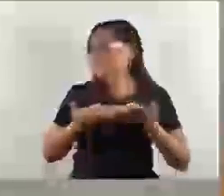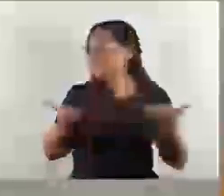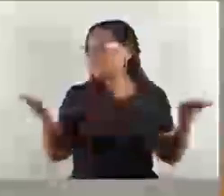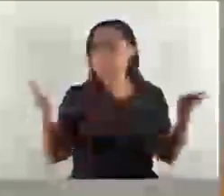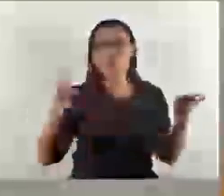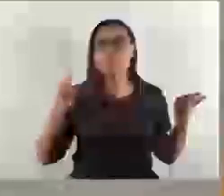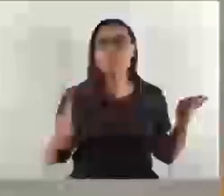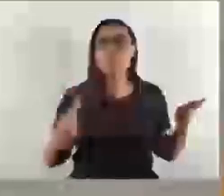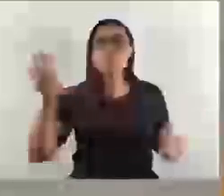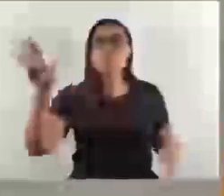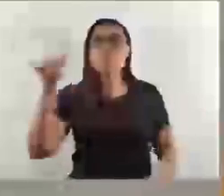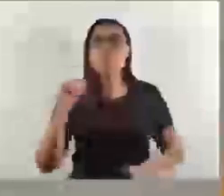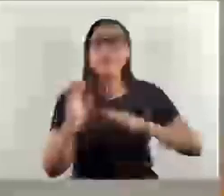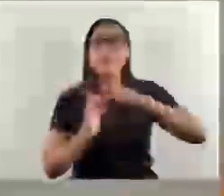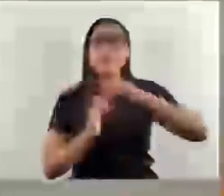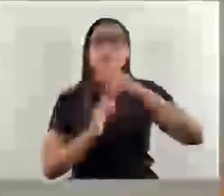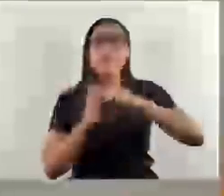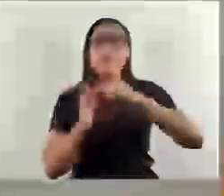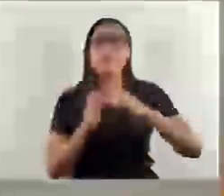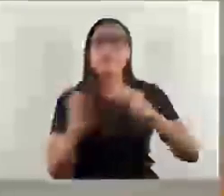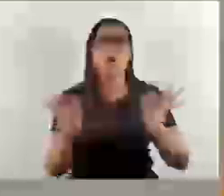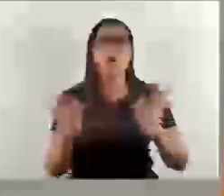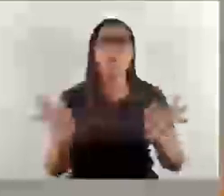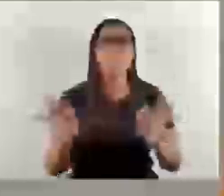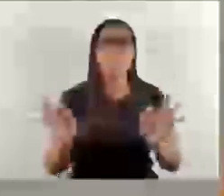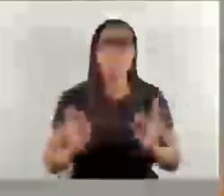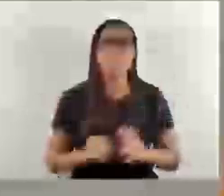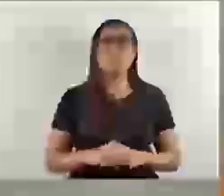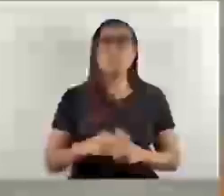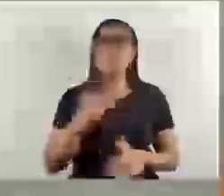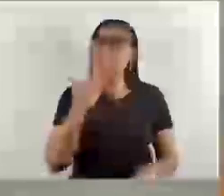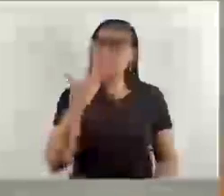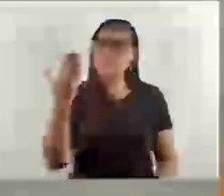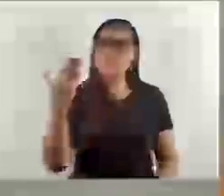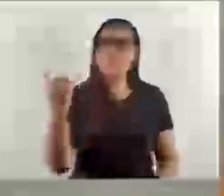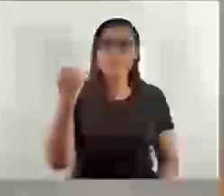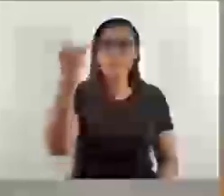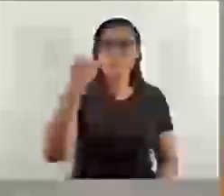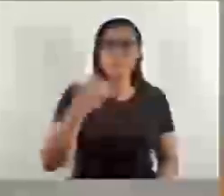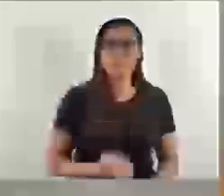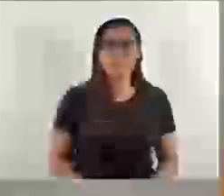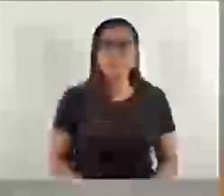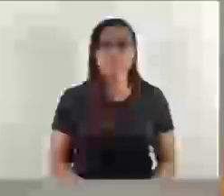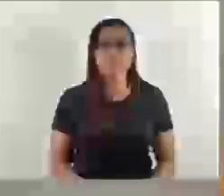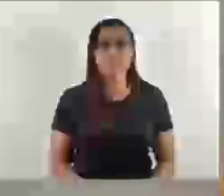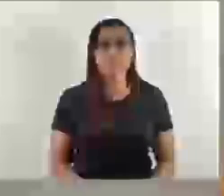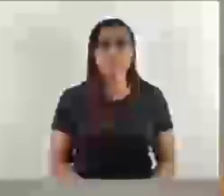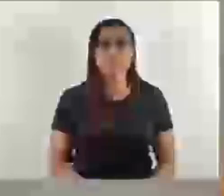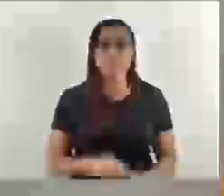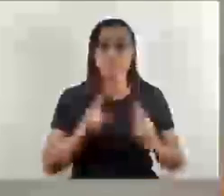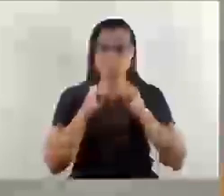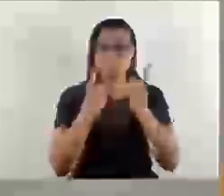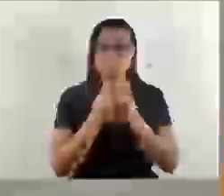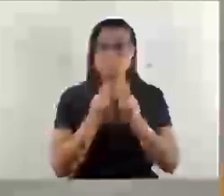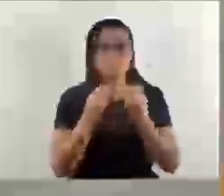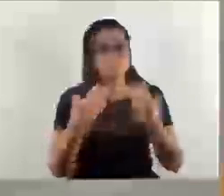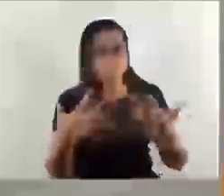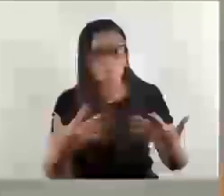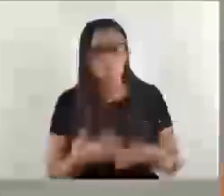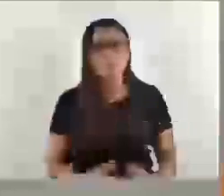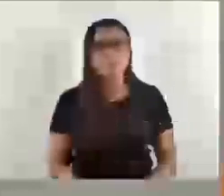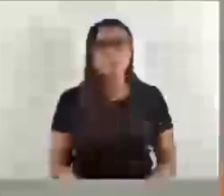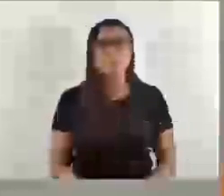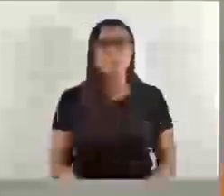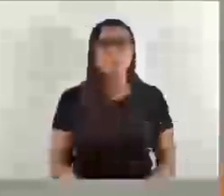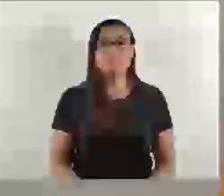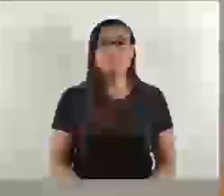iniciativa ainda, por esse requerimento tão importante. Mas dizer que a reunião foi produtiva, dizer